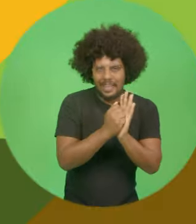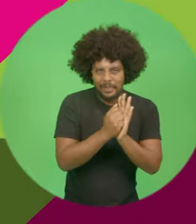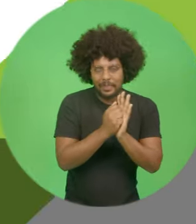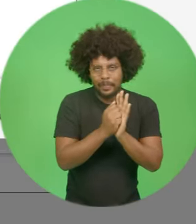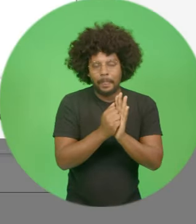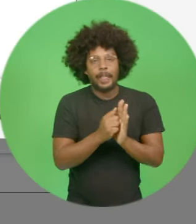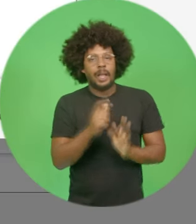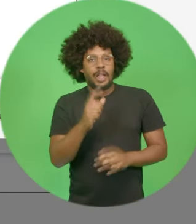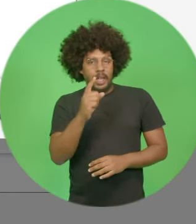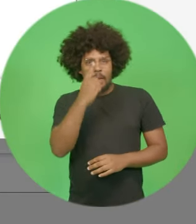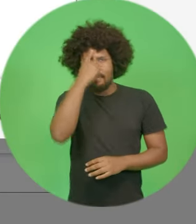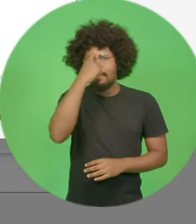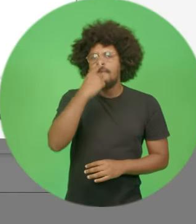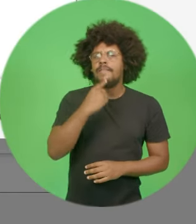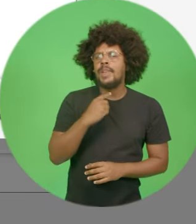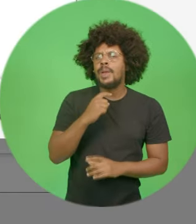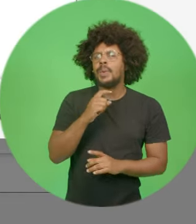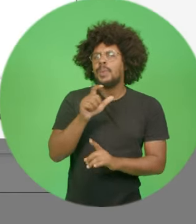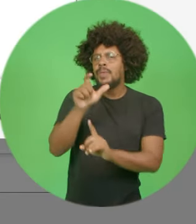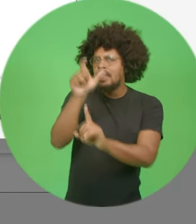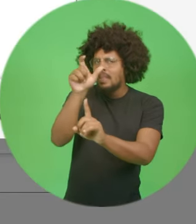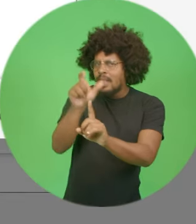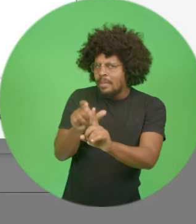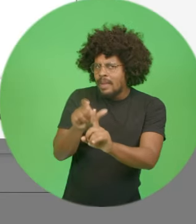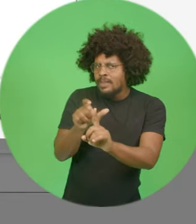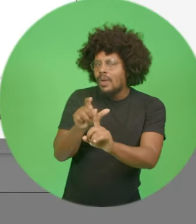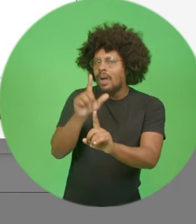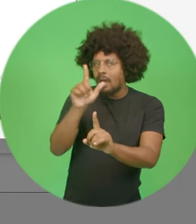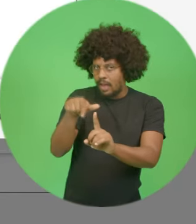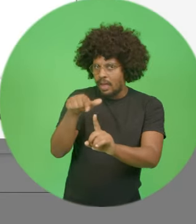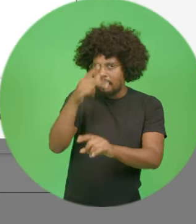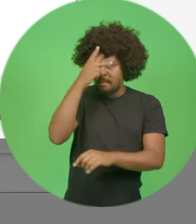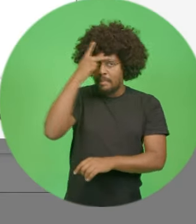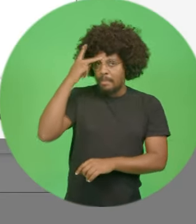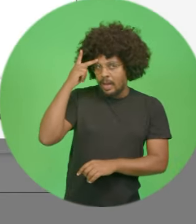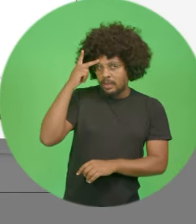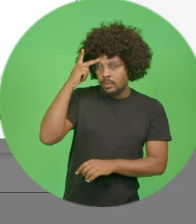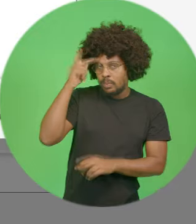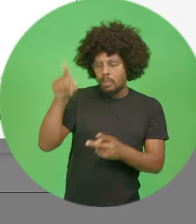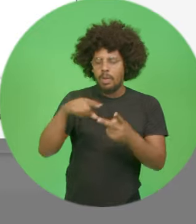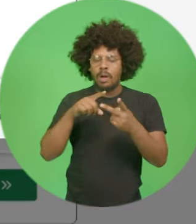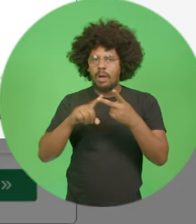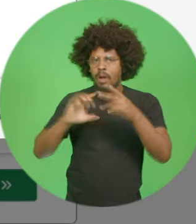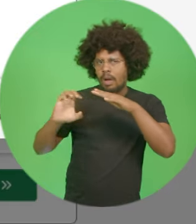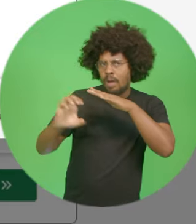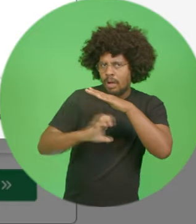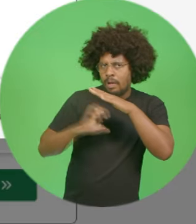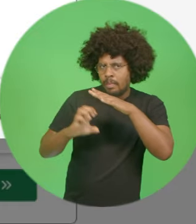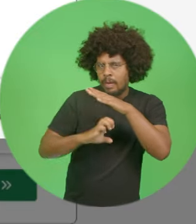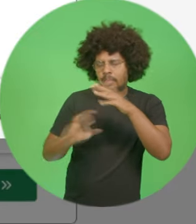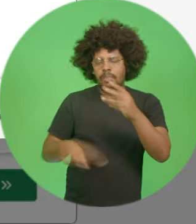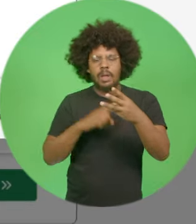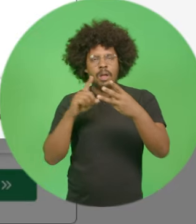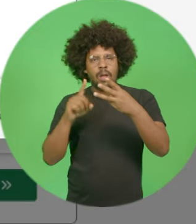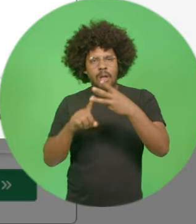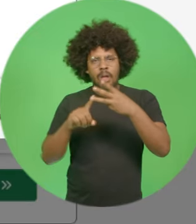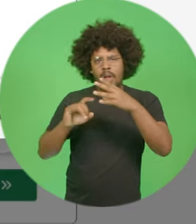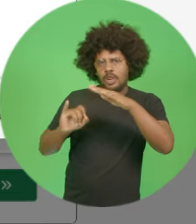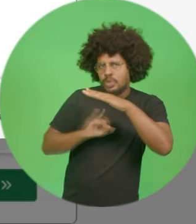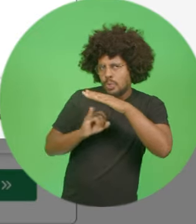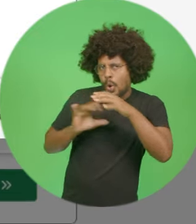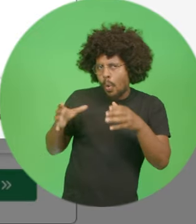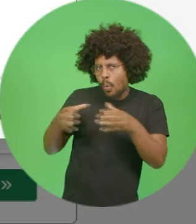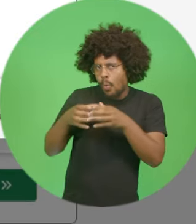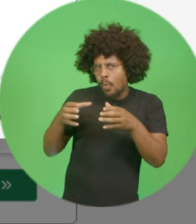de acordo com o perfil do agente cultural, pessoa física, pessoa jurídica ou grupo coletivo